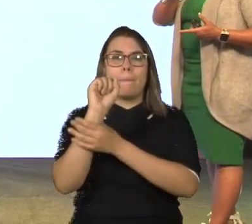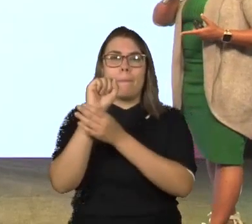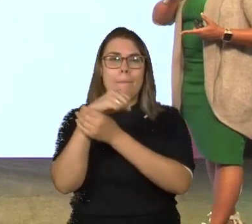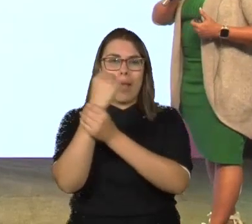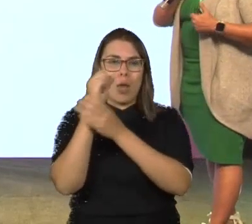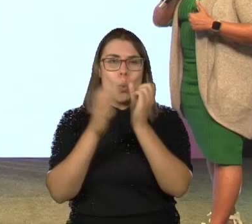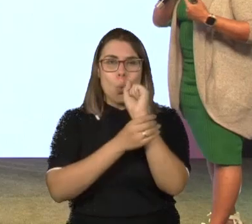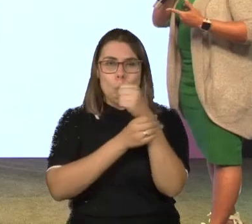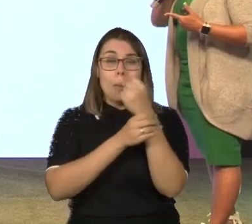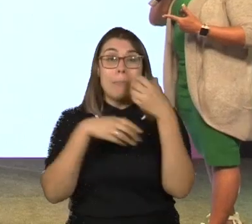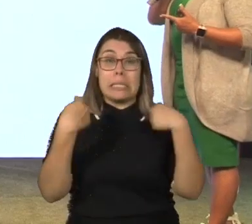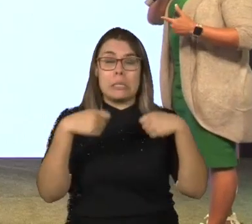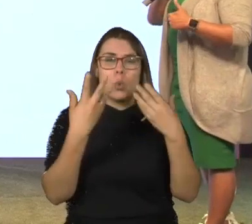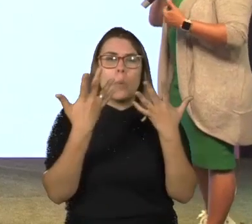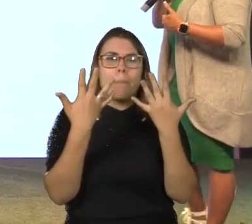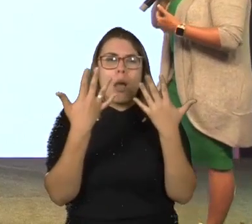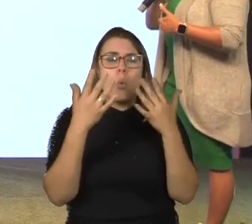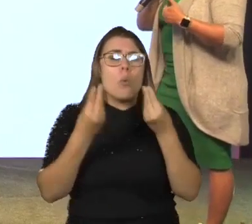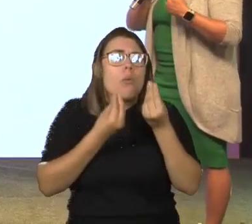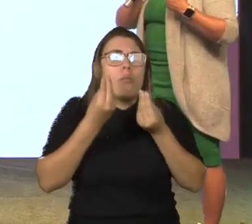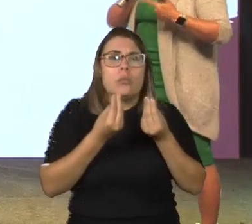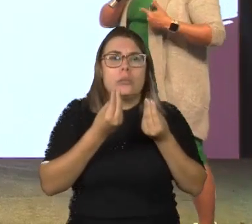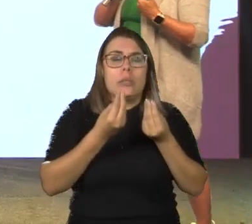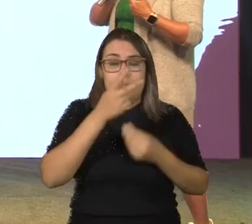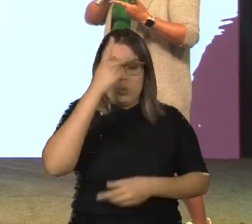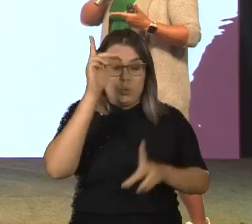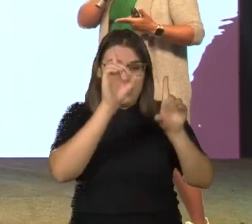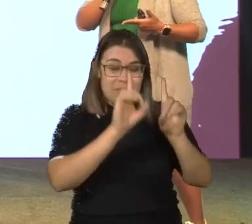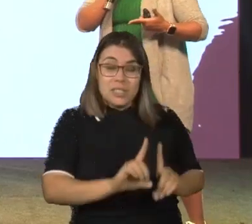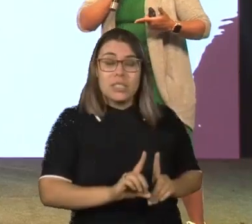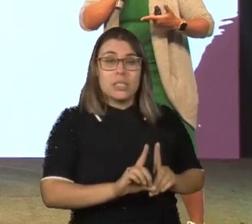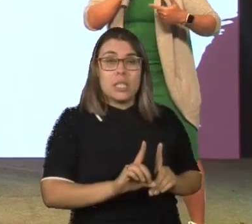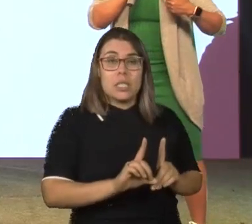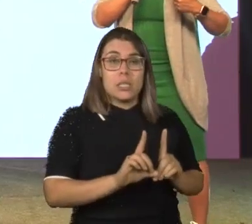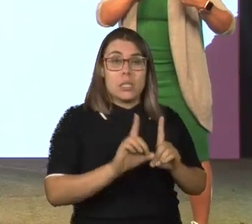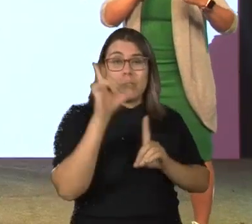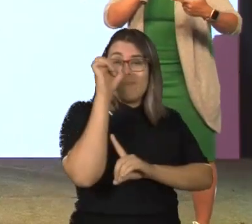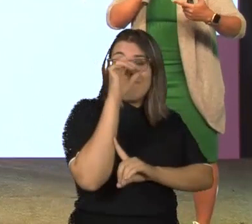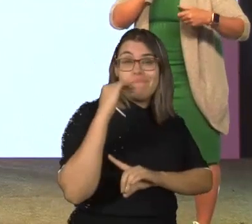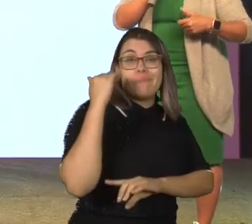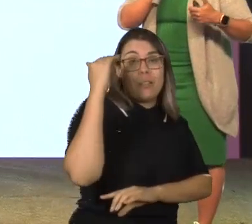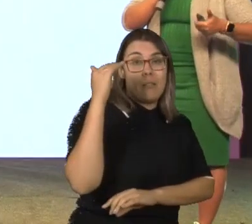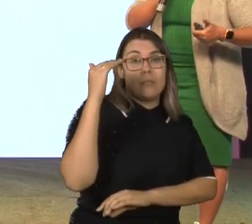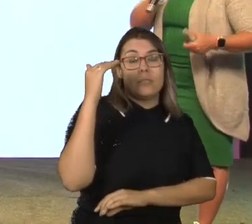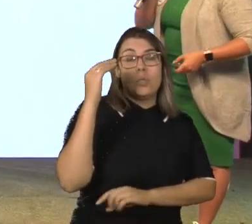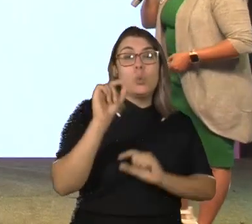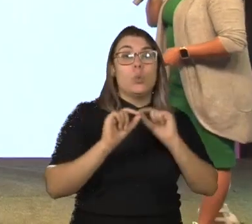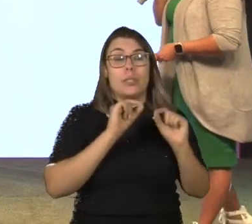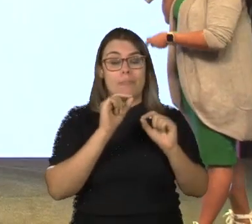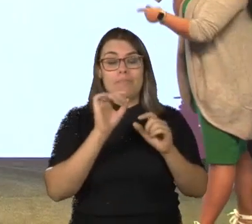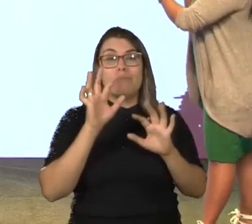principal, que quando a gente tem crianças com deficiências de alta complexidade, nos deparamos muito com a questão